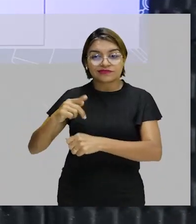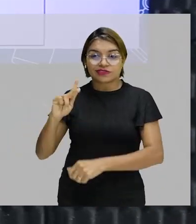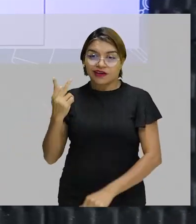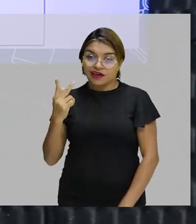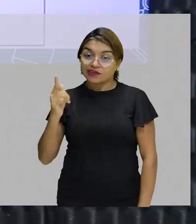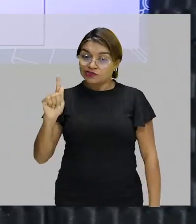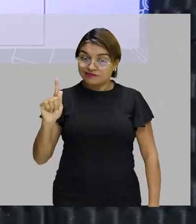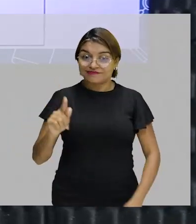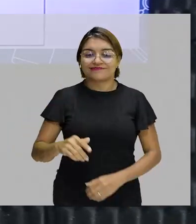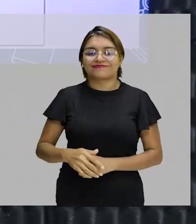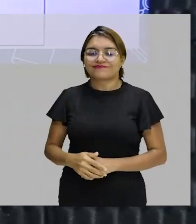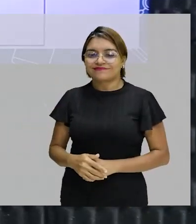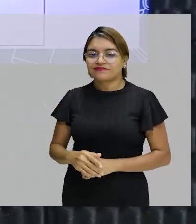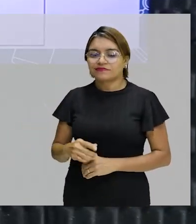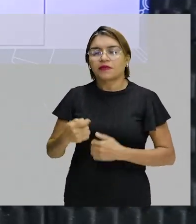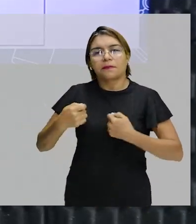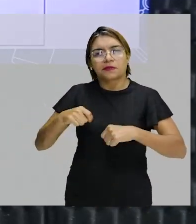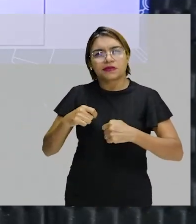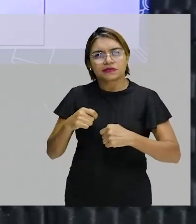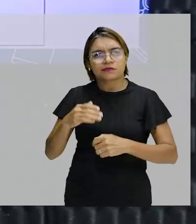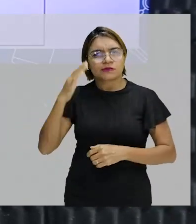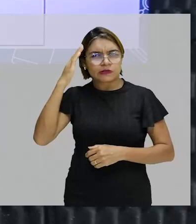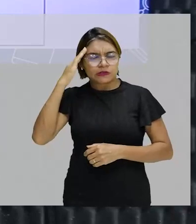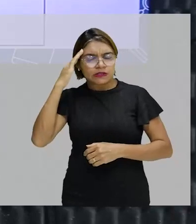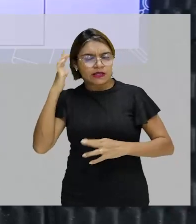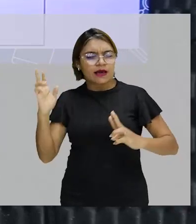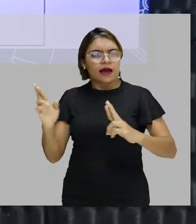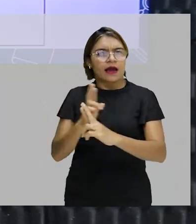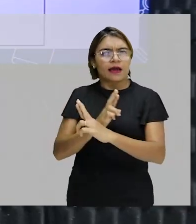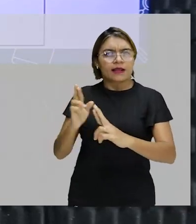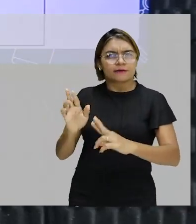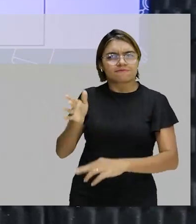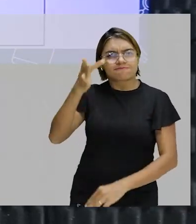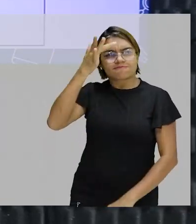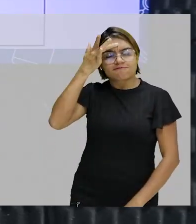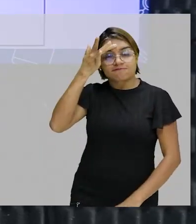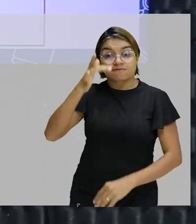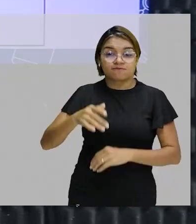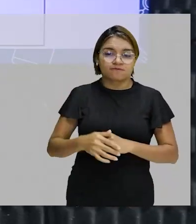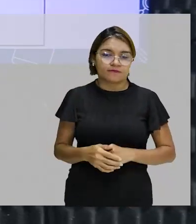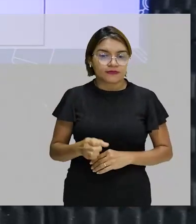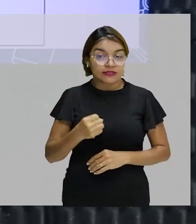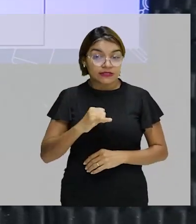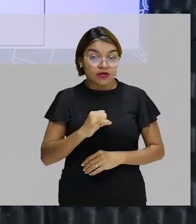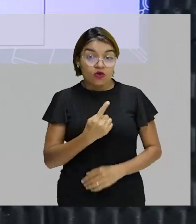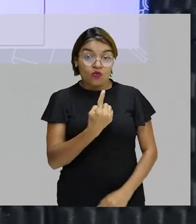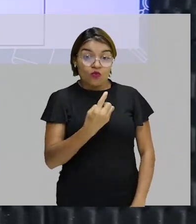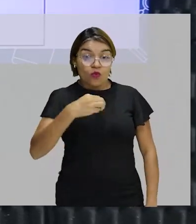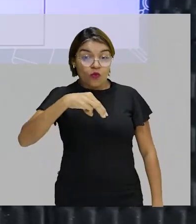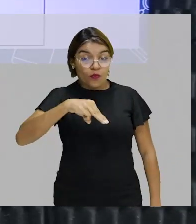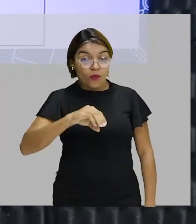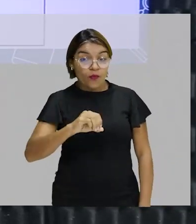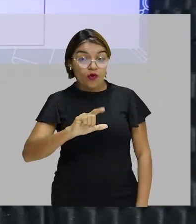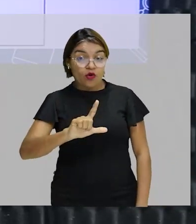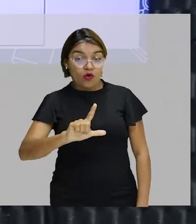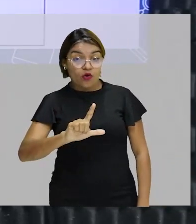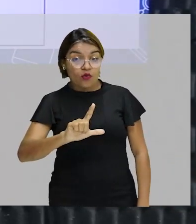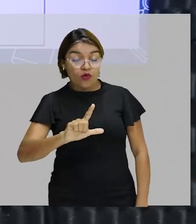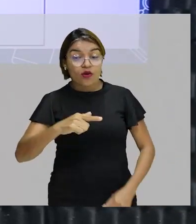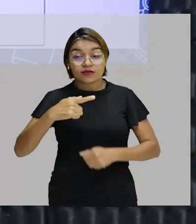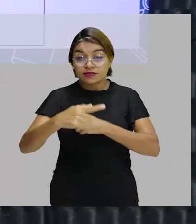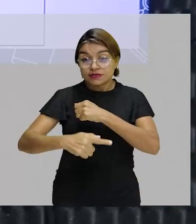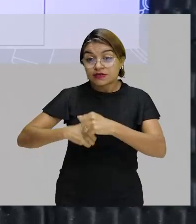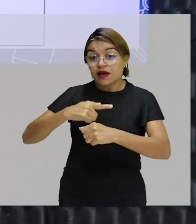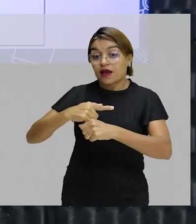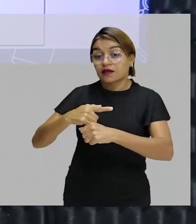Nós precisamos estabelecer essa relação na nossa mente. E se a gente tem 1 mol de átomos de mercúrio, né?